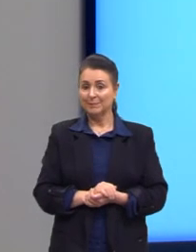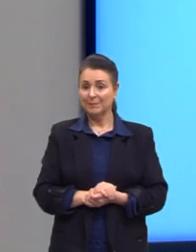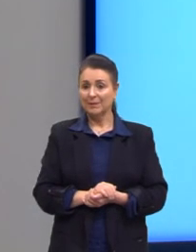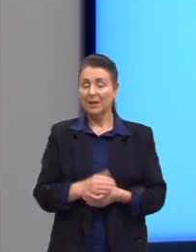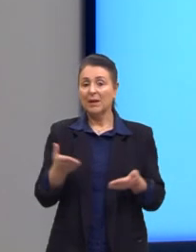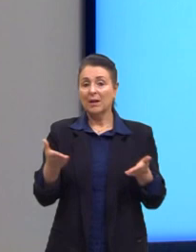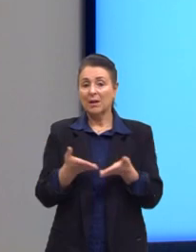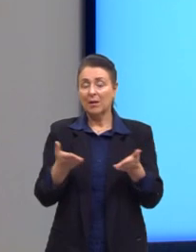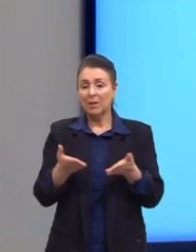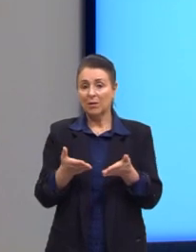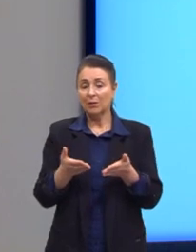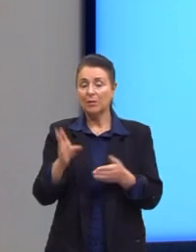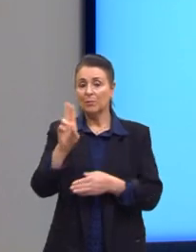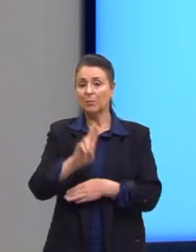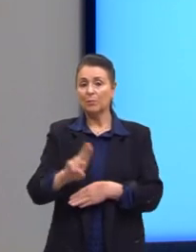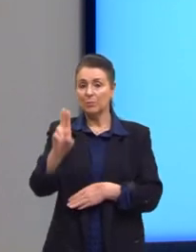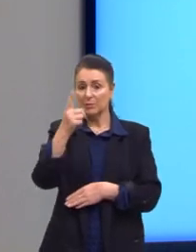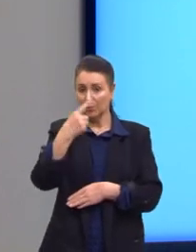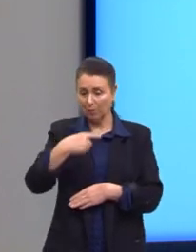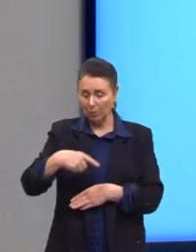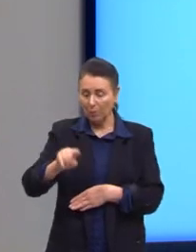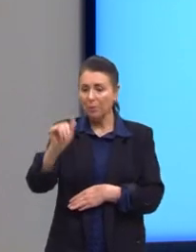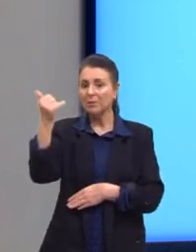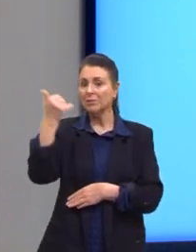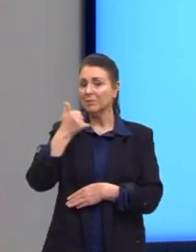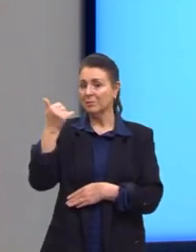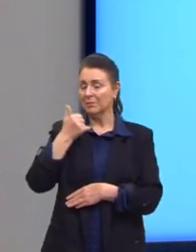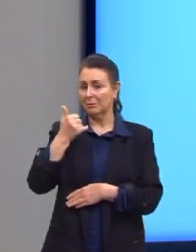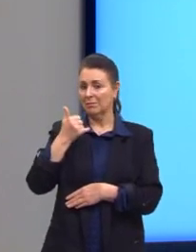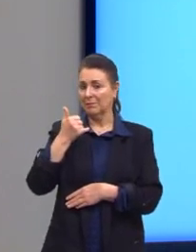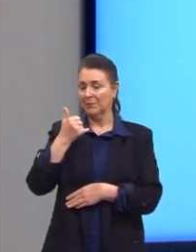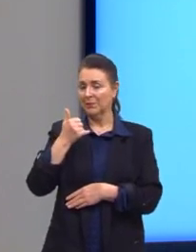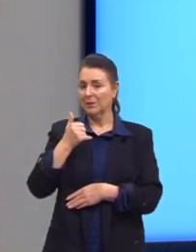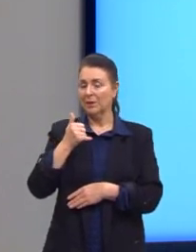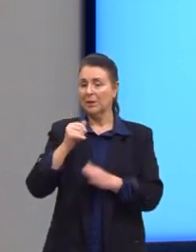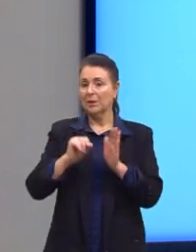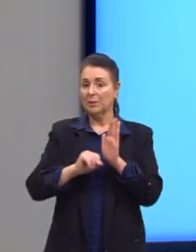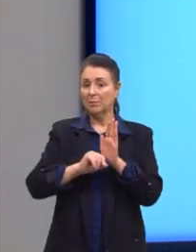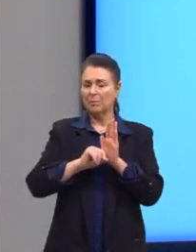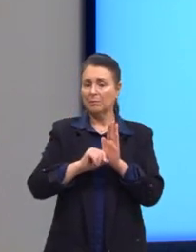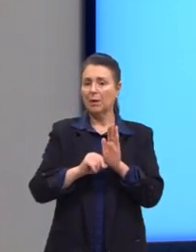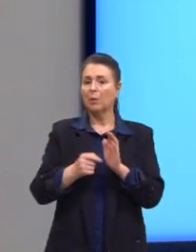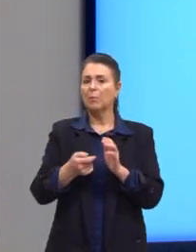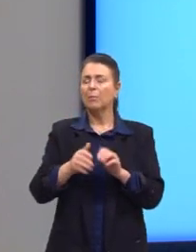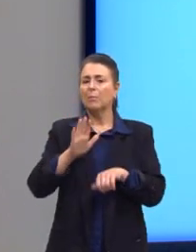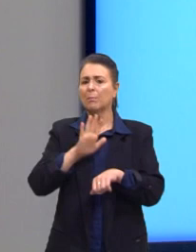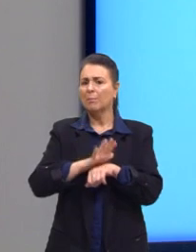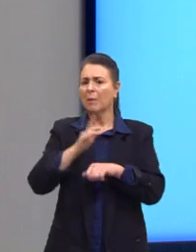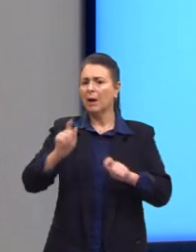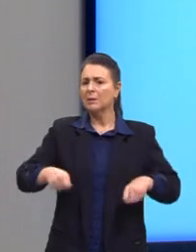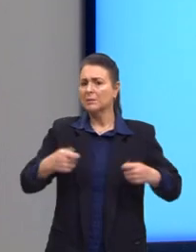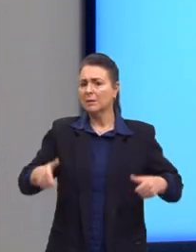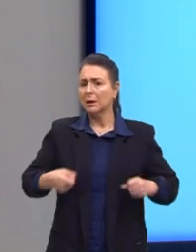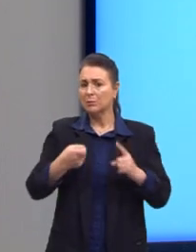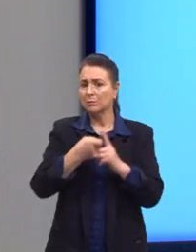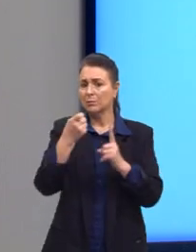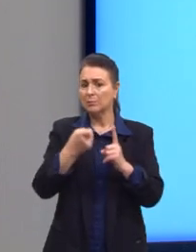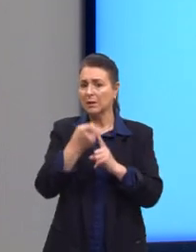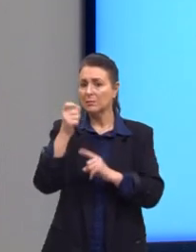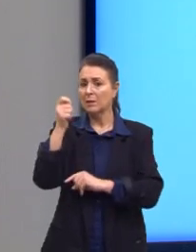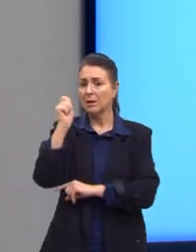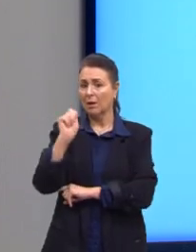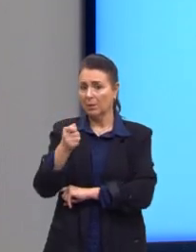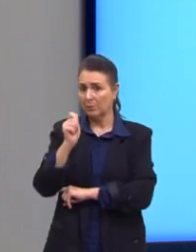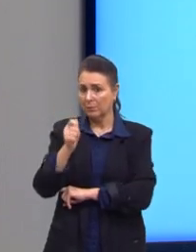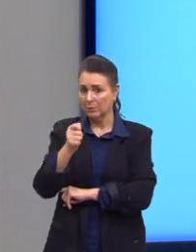Agora, nós vamos utilizar uma outra informação que diz ali, né, o maior gasto mensal ocorreu no mês de agosto.